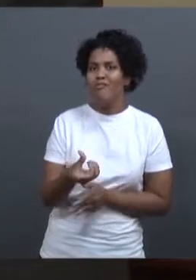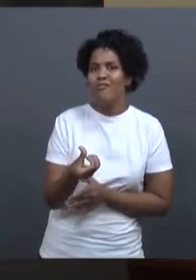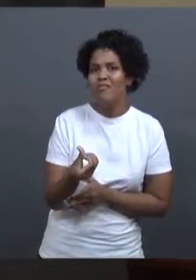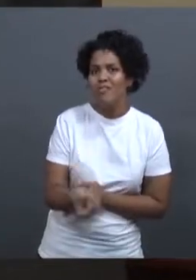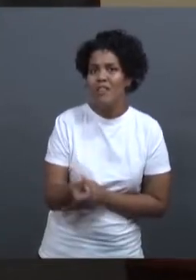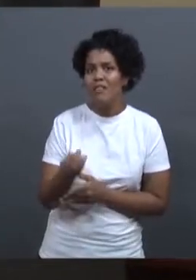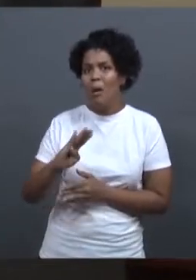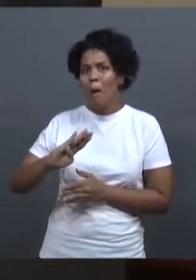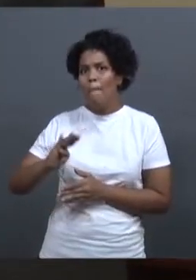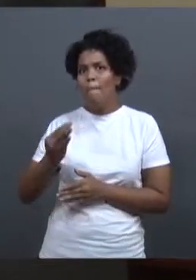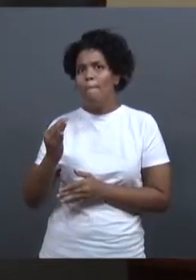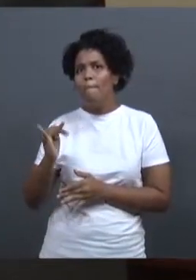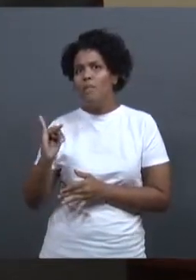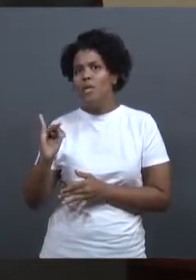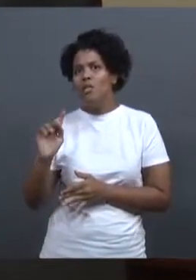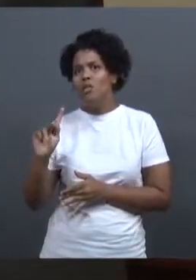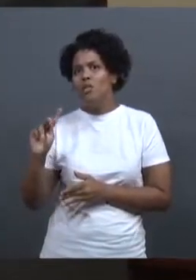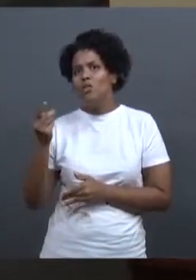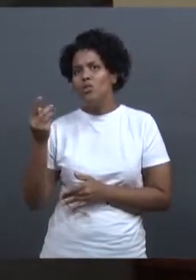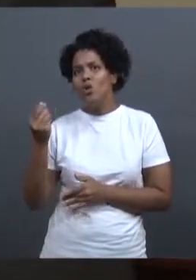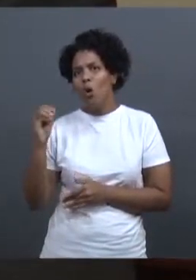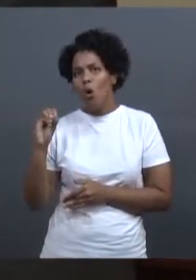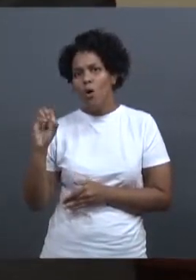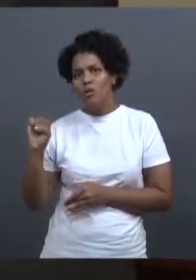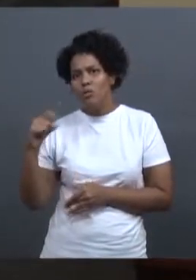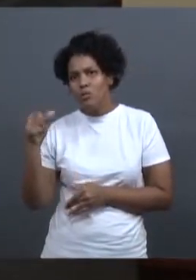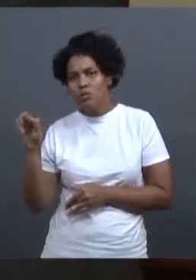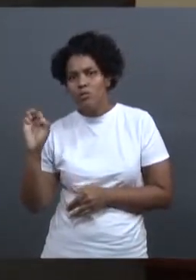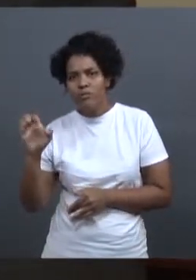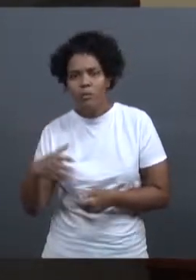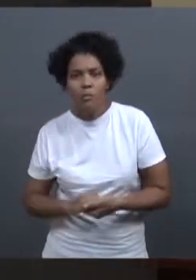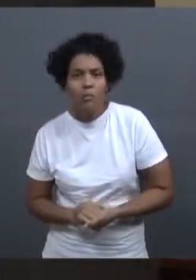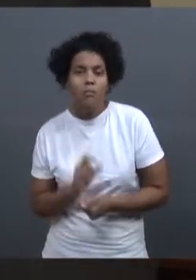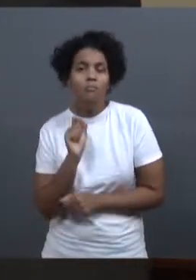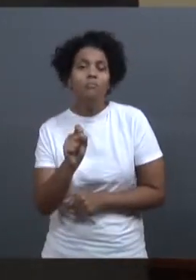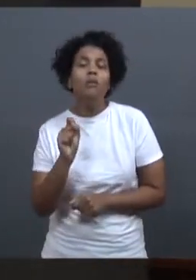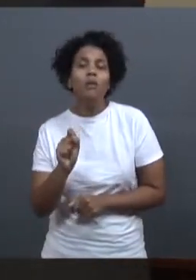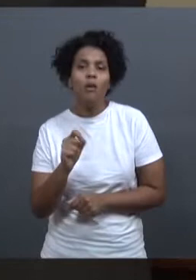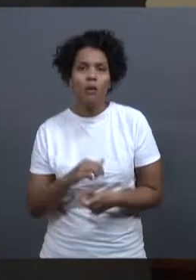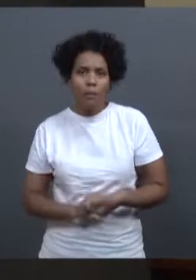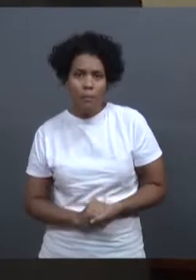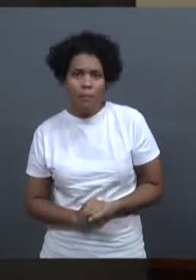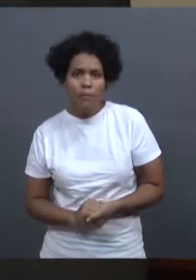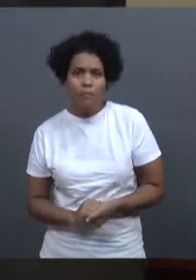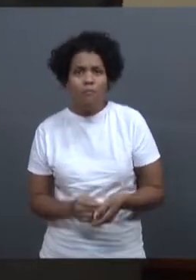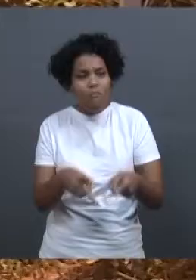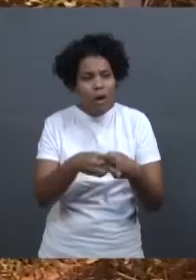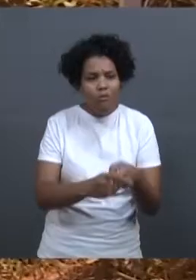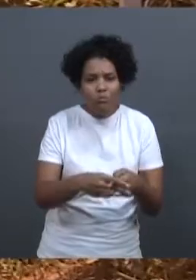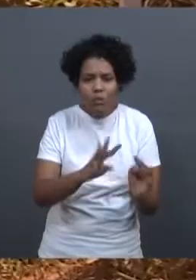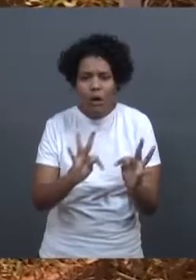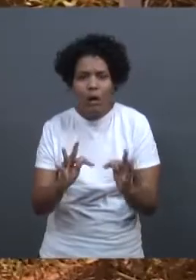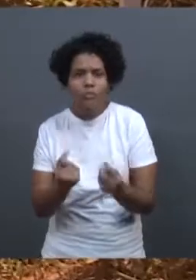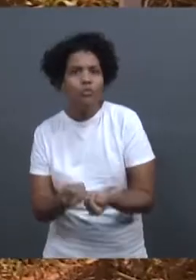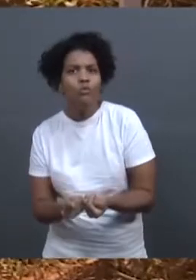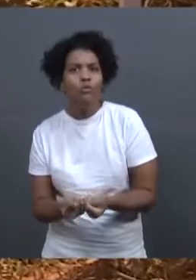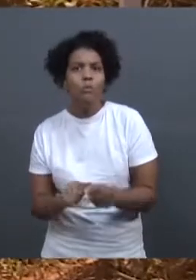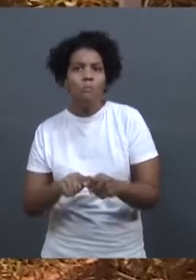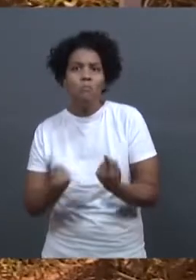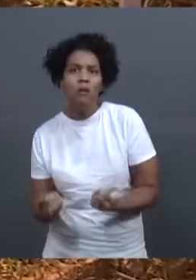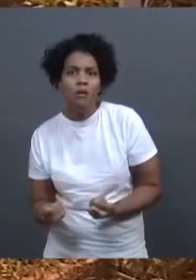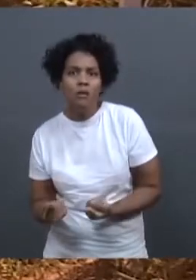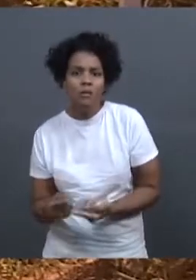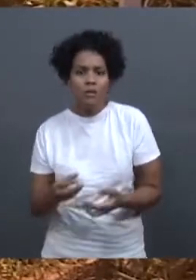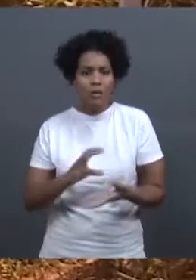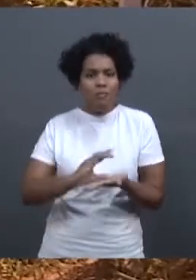de reais para reparar os danos. O que chegou isso para as vítimas do meio ambiente não é nem 5%. Alguns meses após a